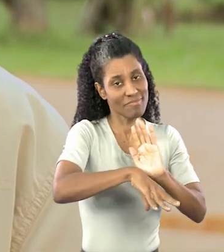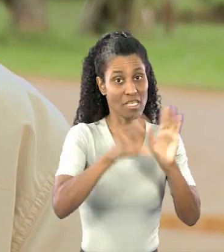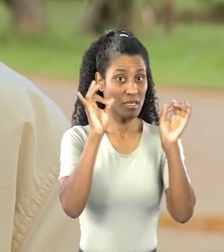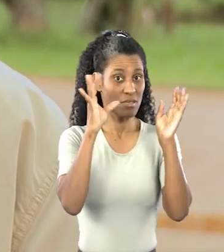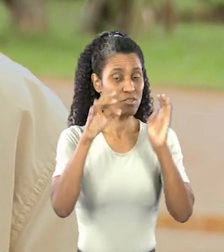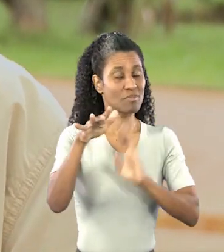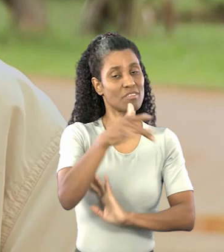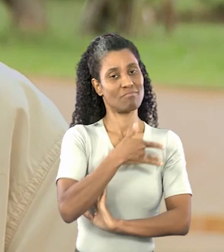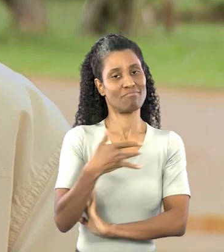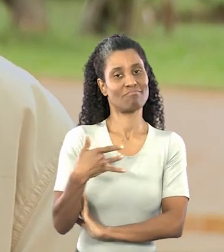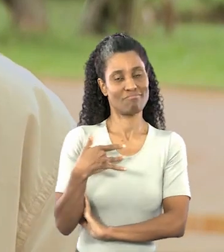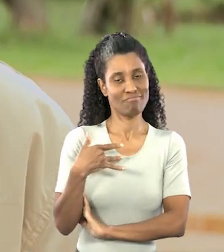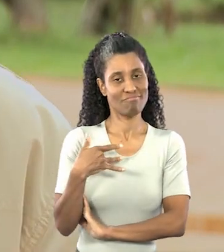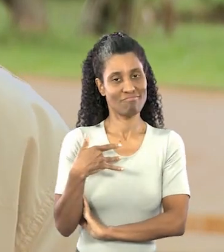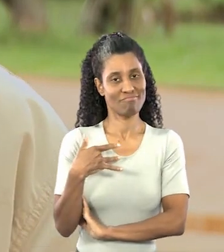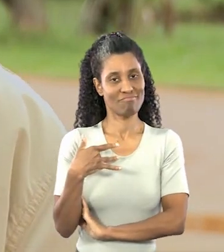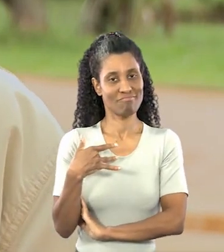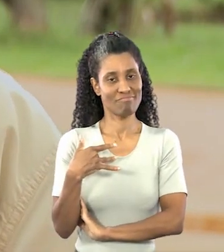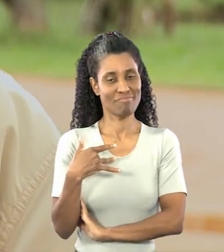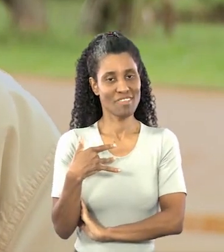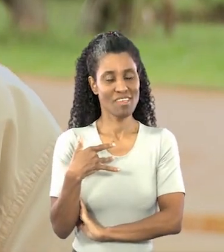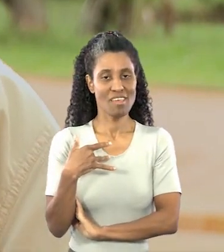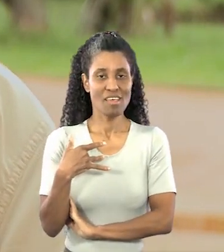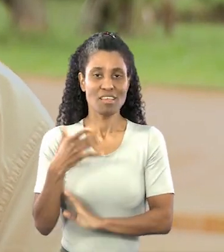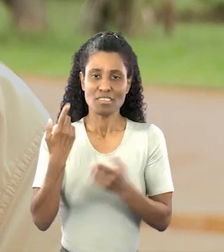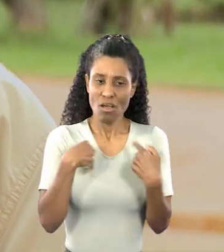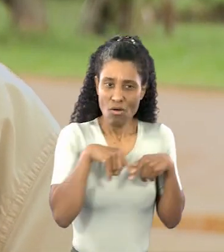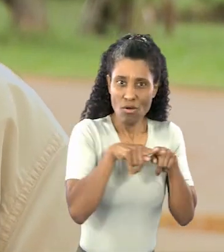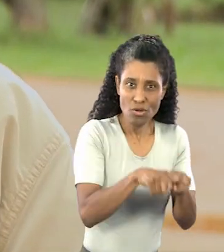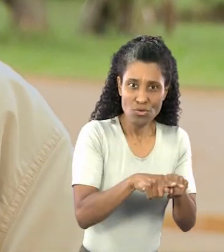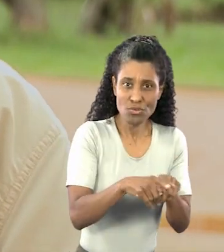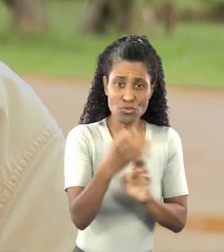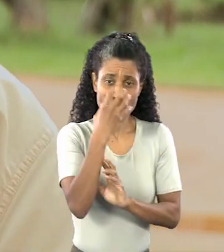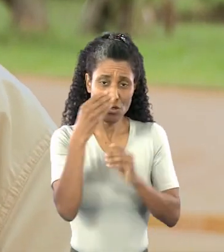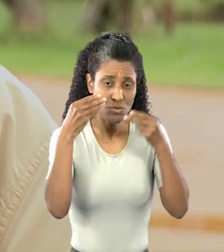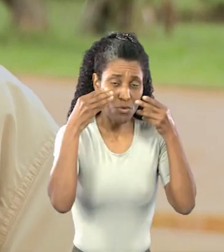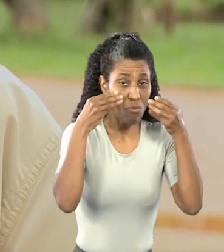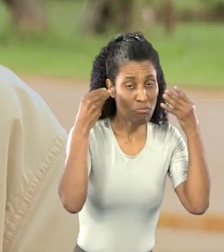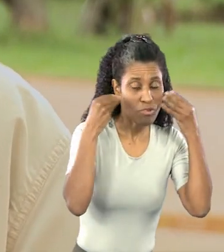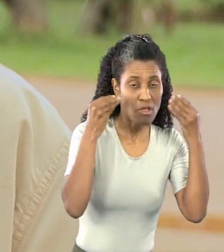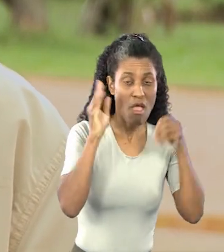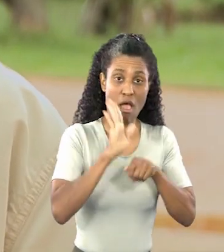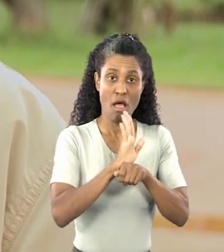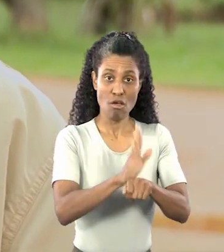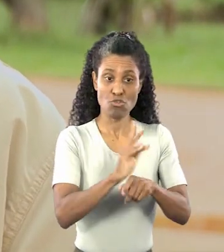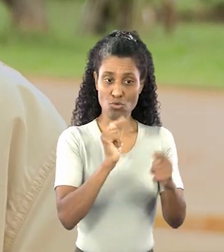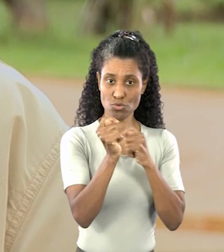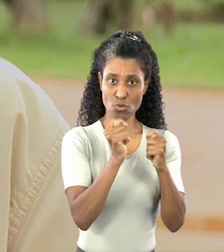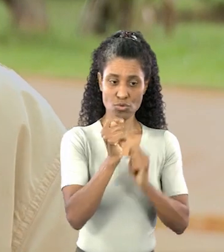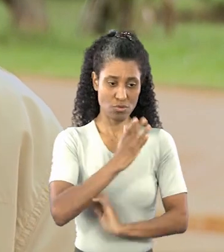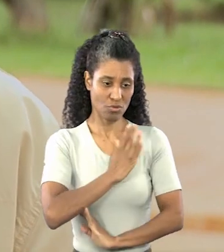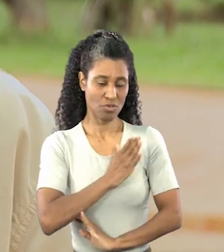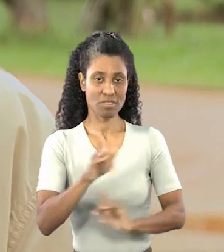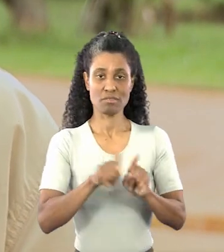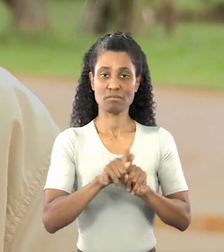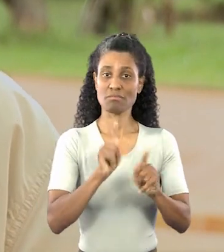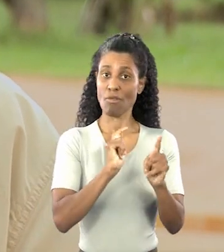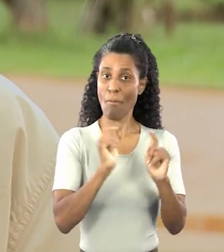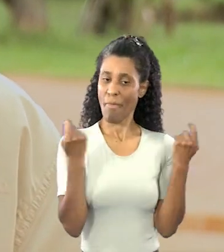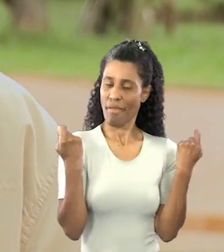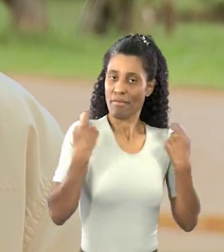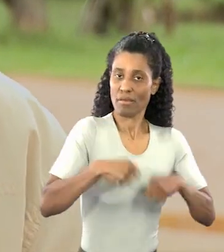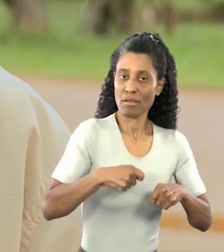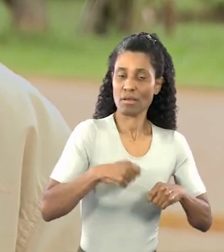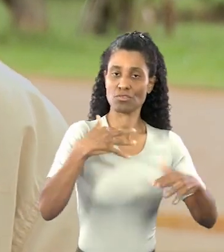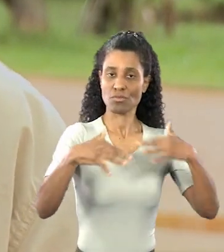benefícios. Especialmente na saúde. A companhia de um cachorro ou gato ajuda a controlar a frequência cardíaca e a